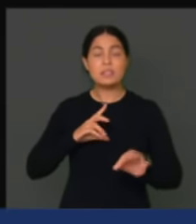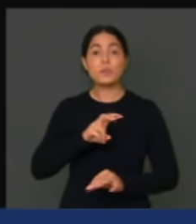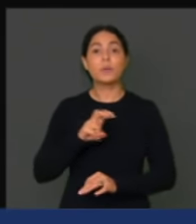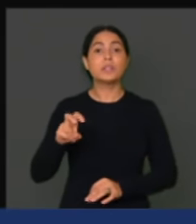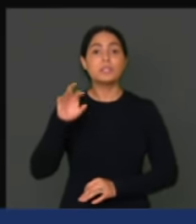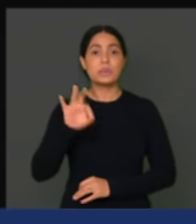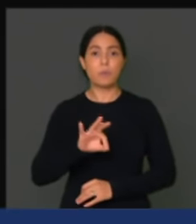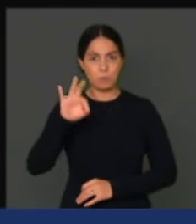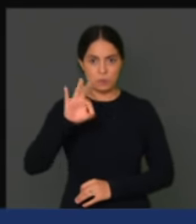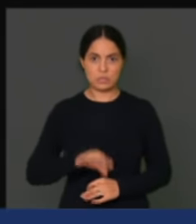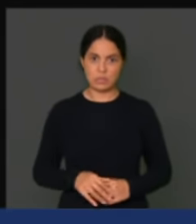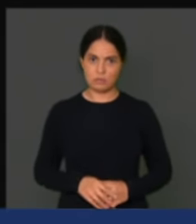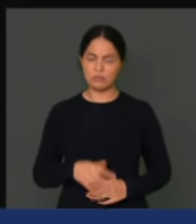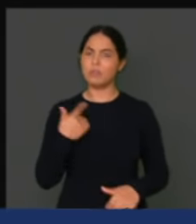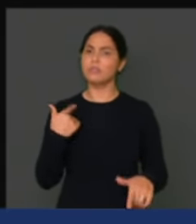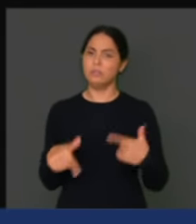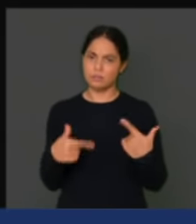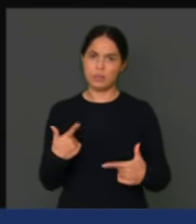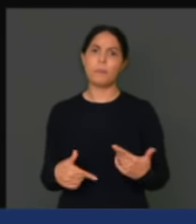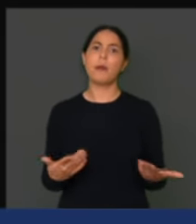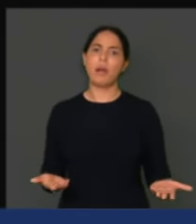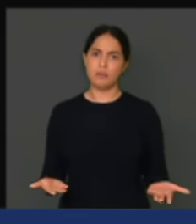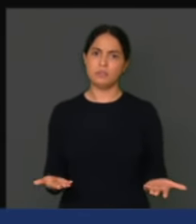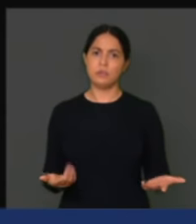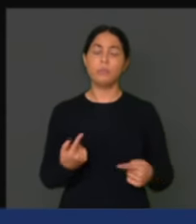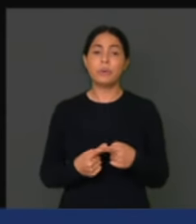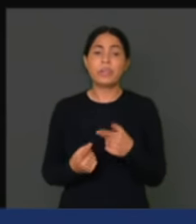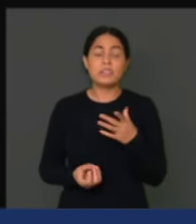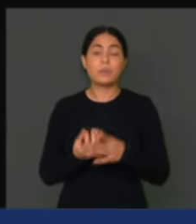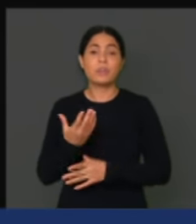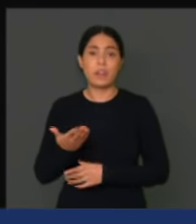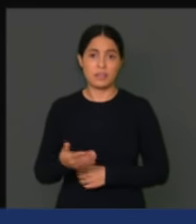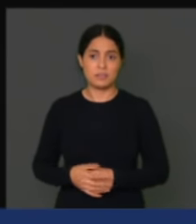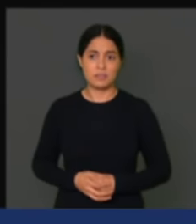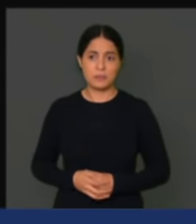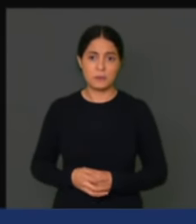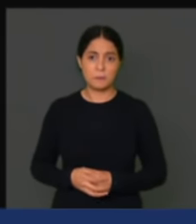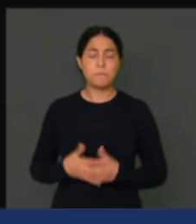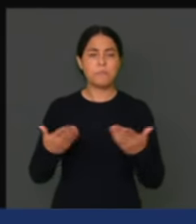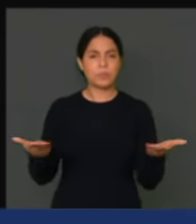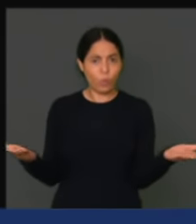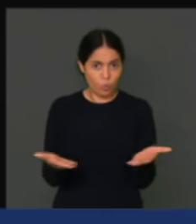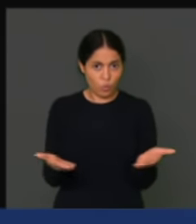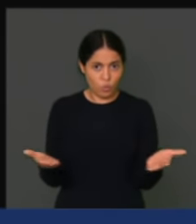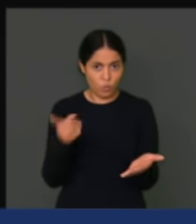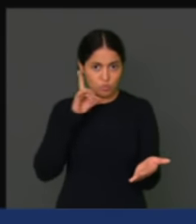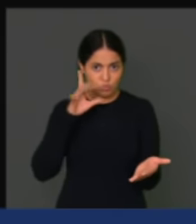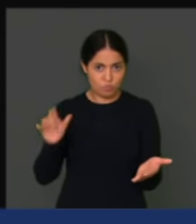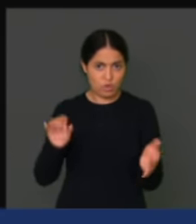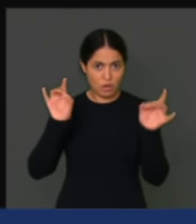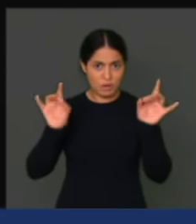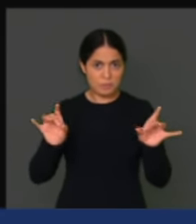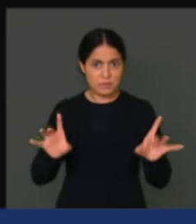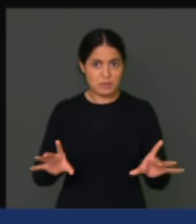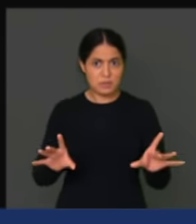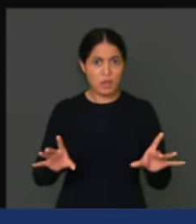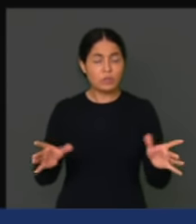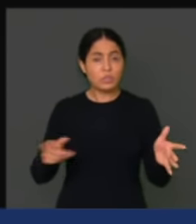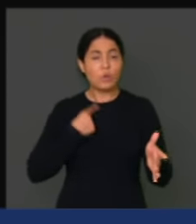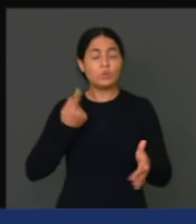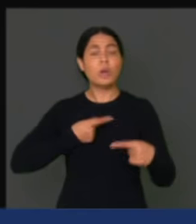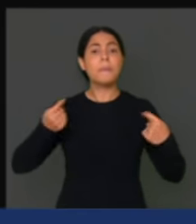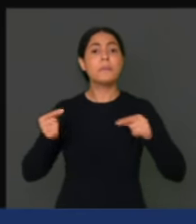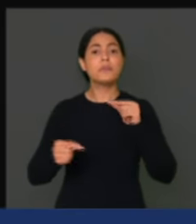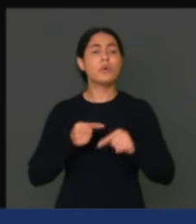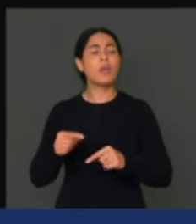empregos diretos que são criados. Então, no dia de hoje, é preciso olhar para o lado e dizer para todos os